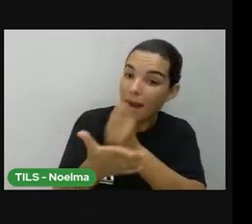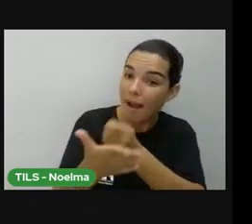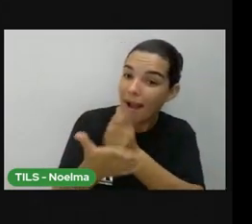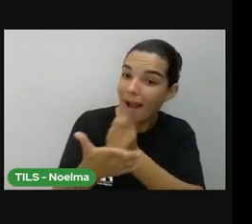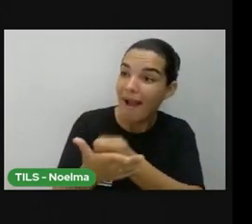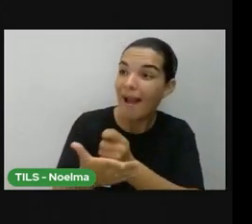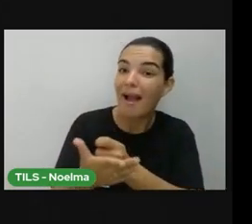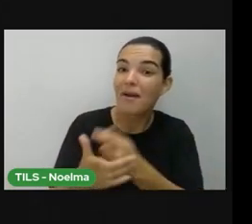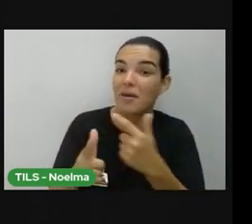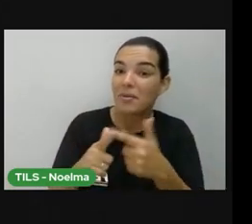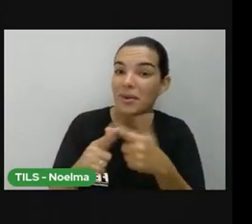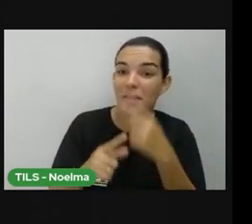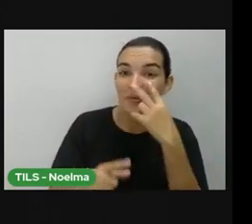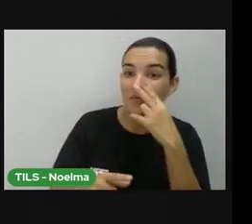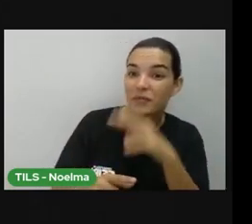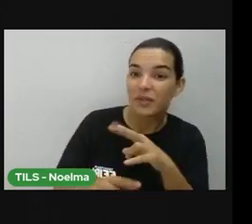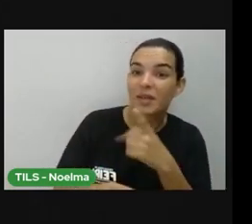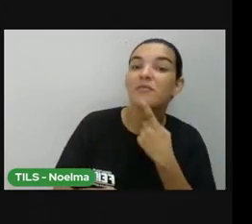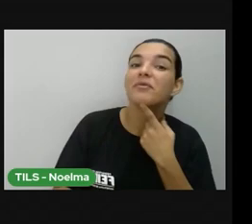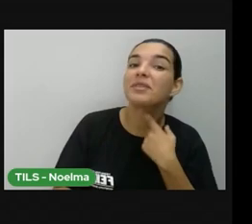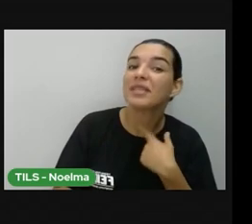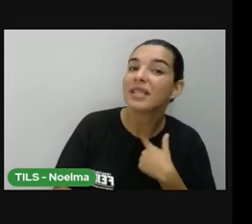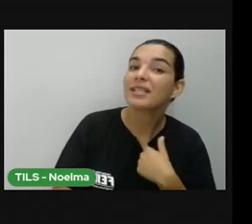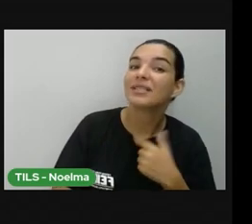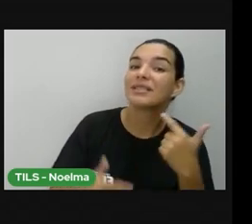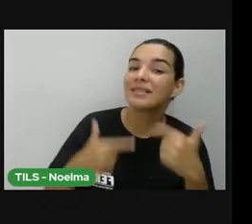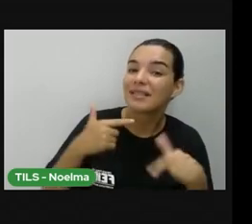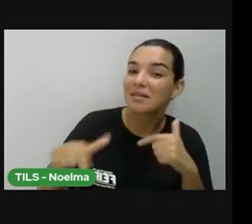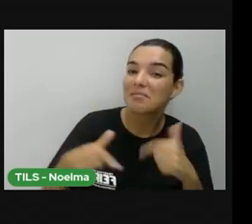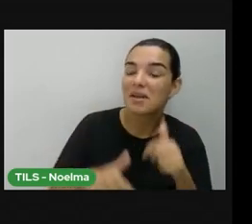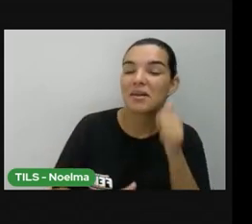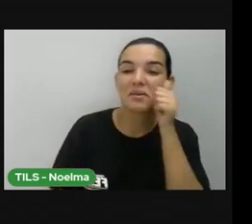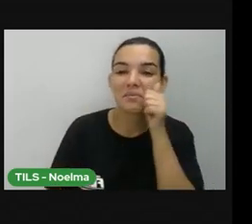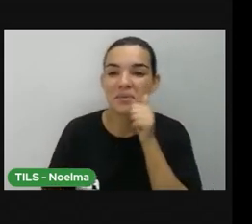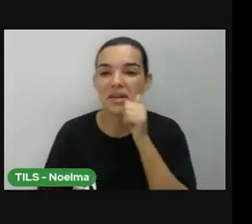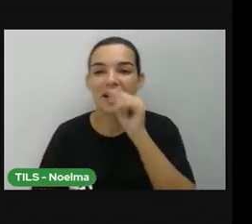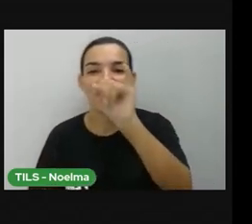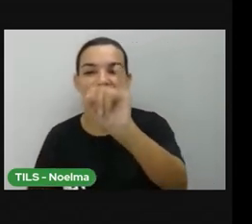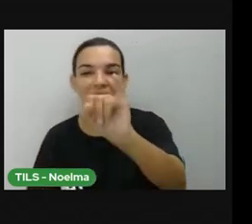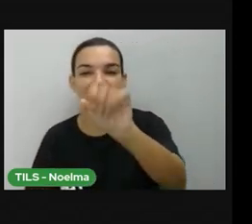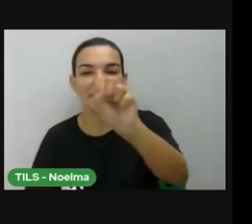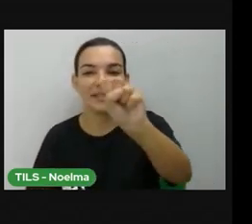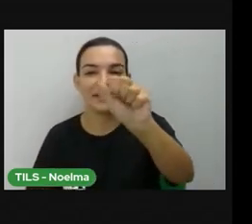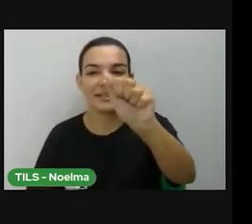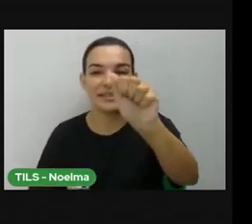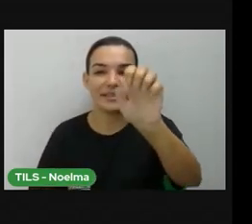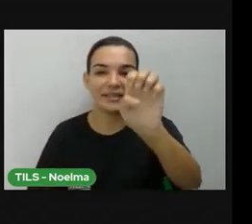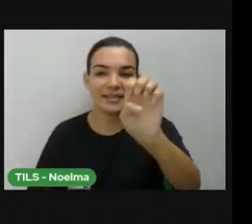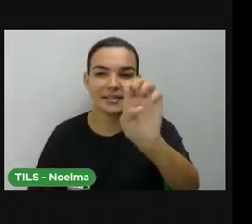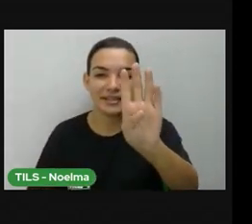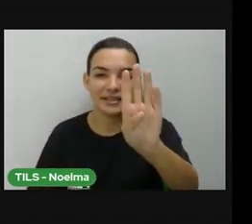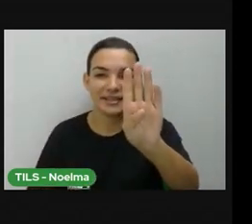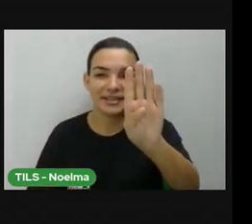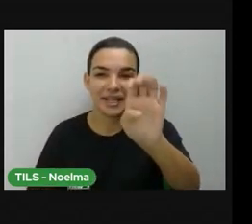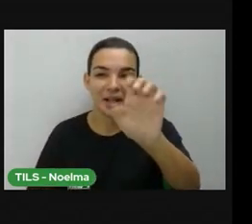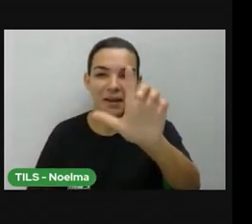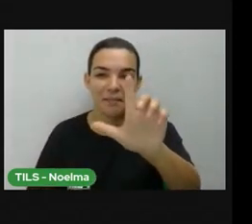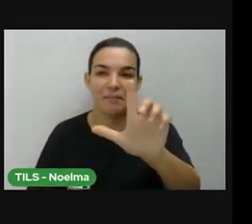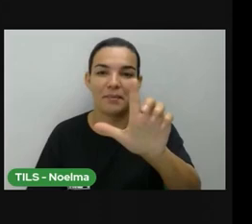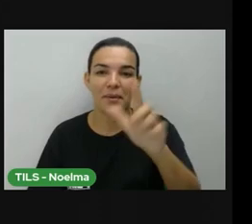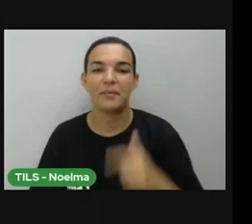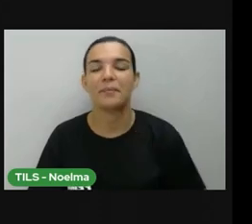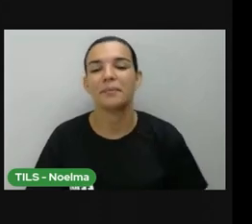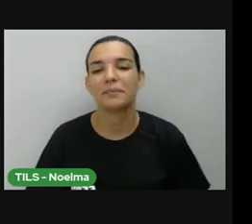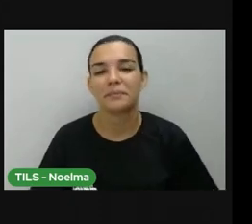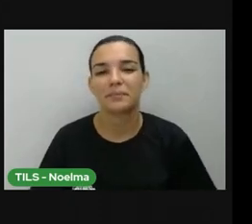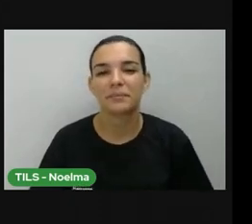o Moco também não pagava nada, que não podia pagar, a comunidade era quem assumia, os pais dos meninos, era quem dava essa